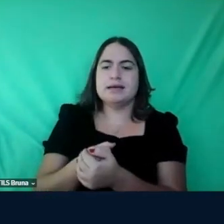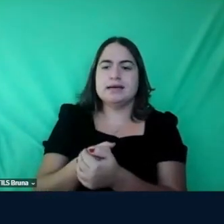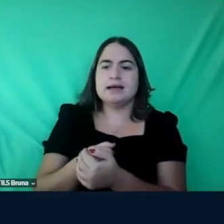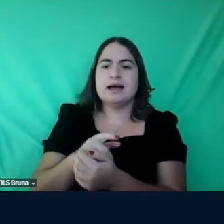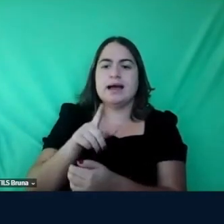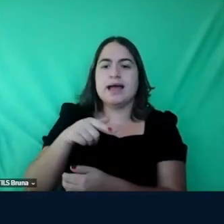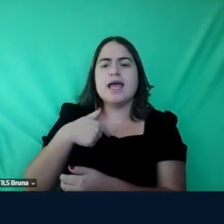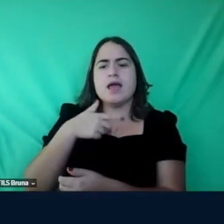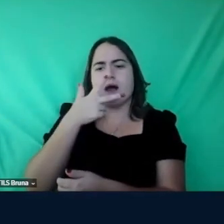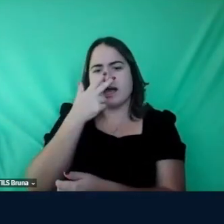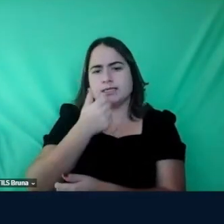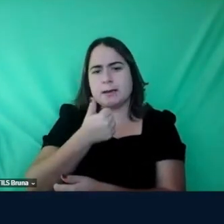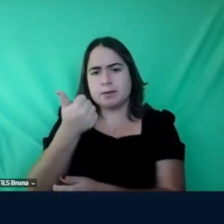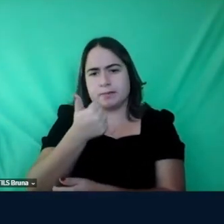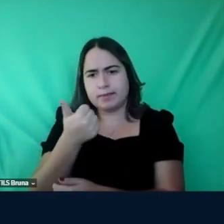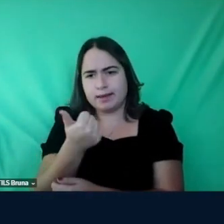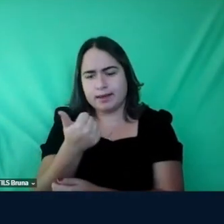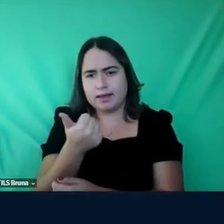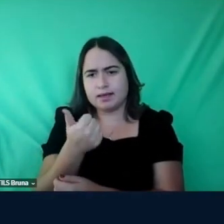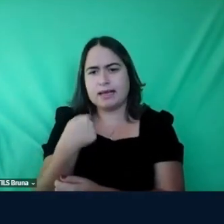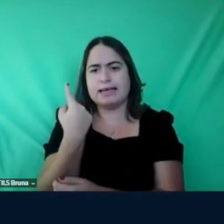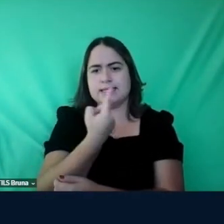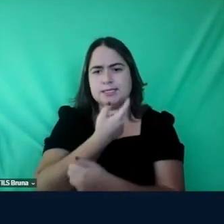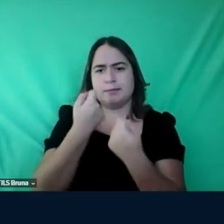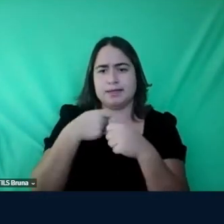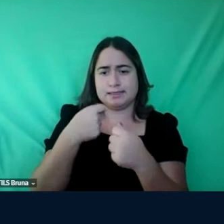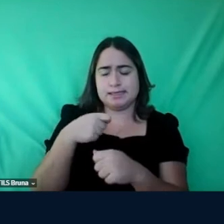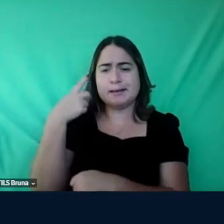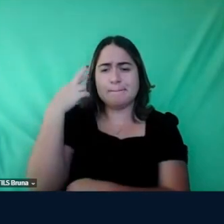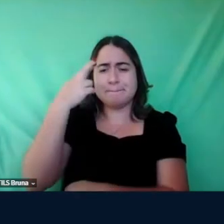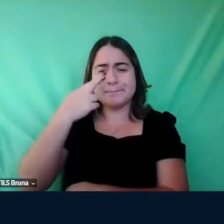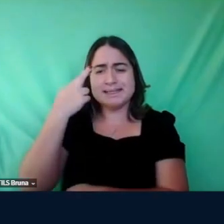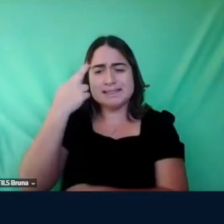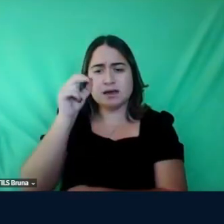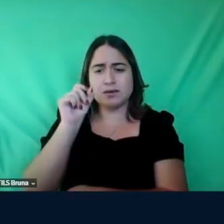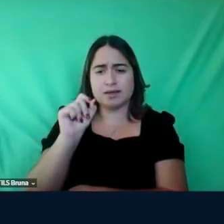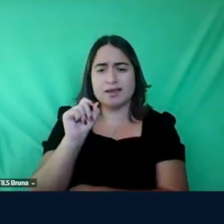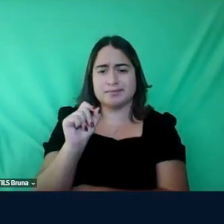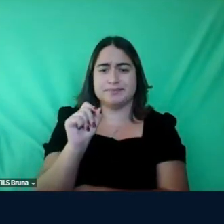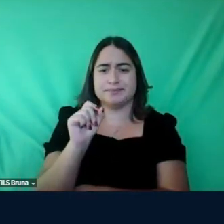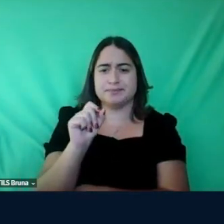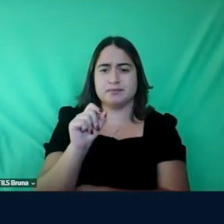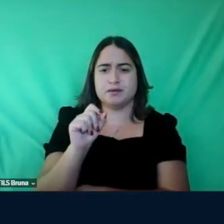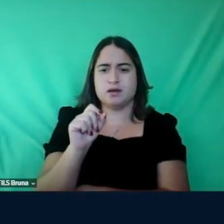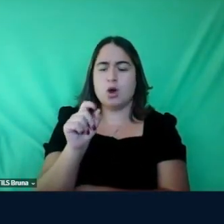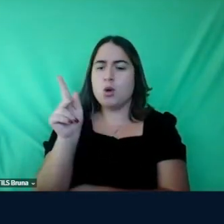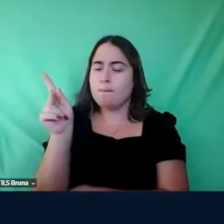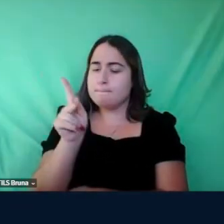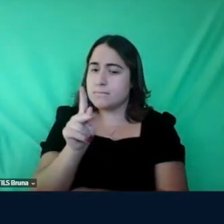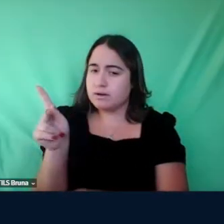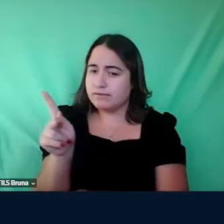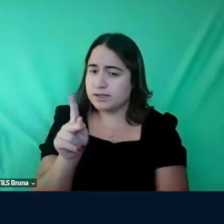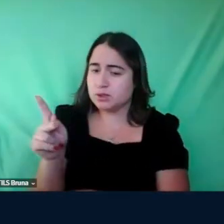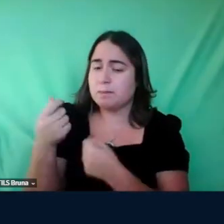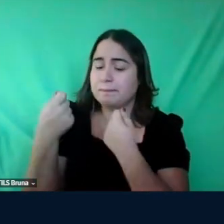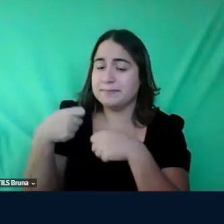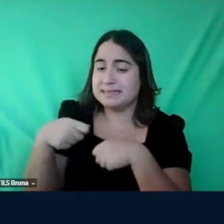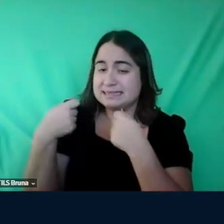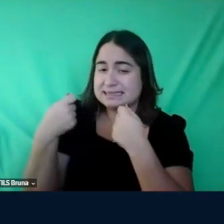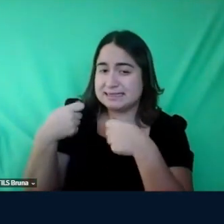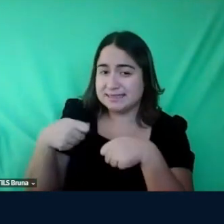eu acho que a primeira coisa que a gente precisaria pensar é que o professor precisa